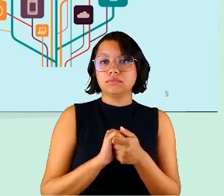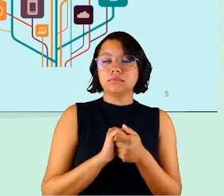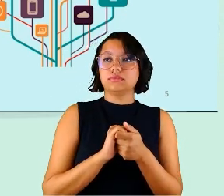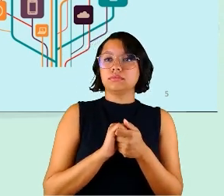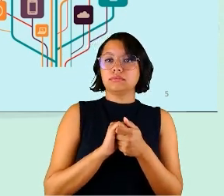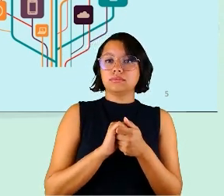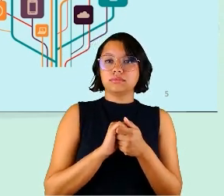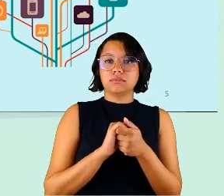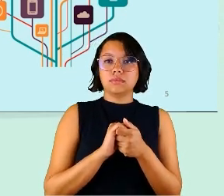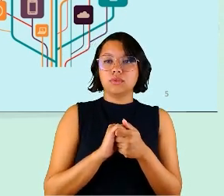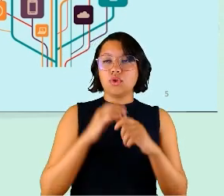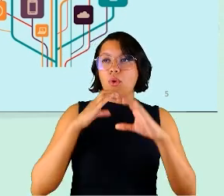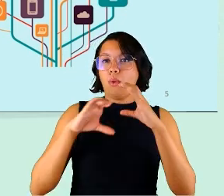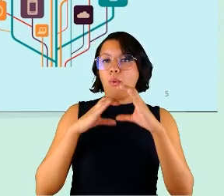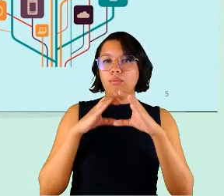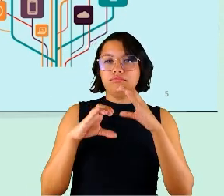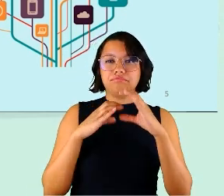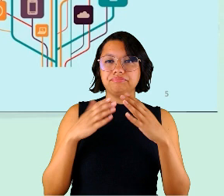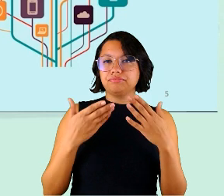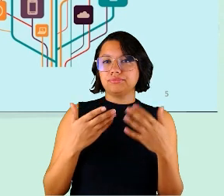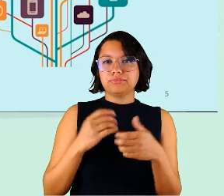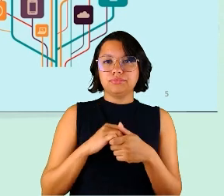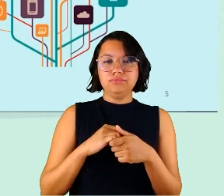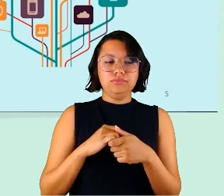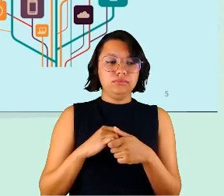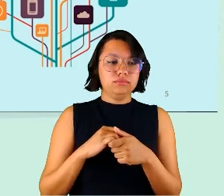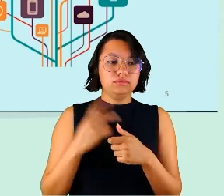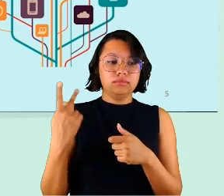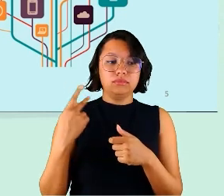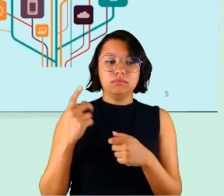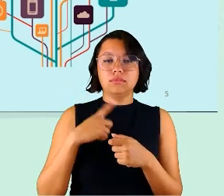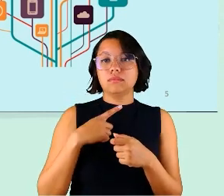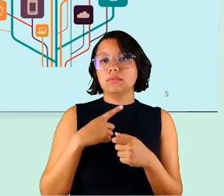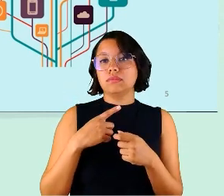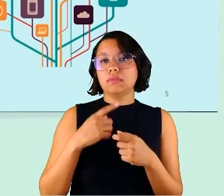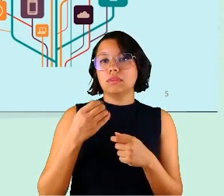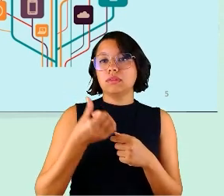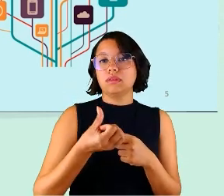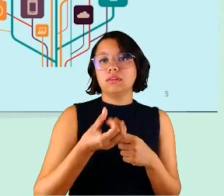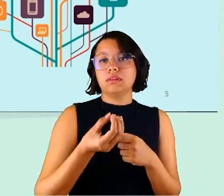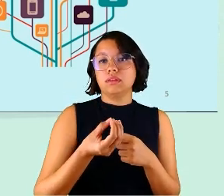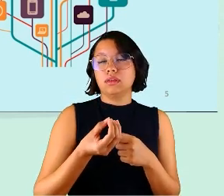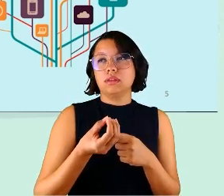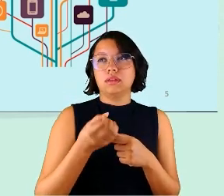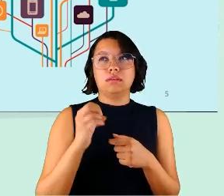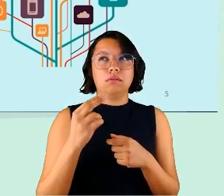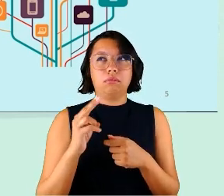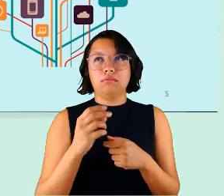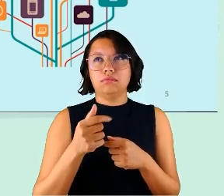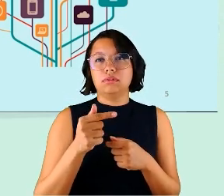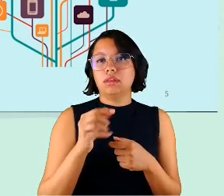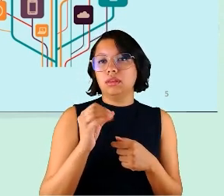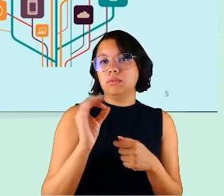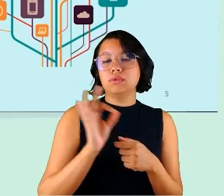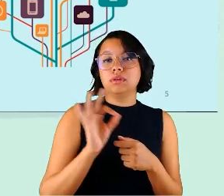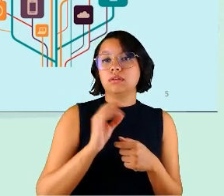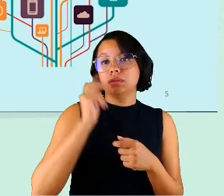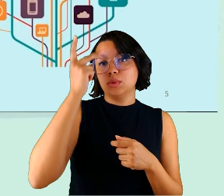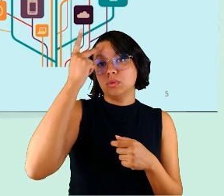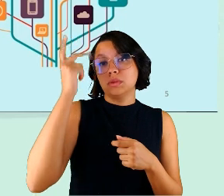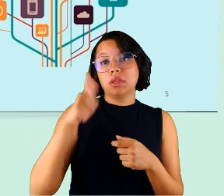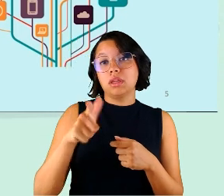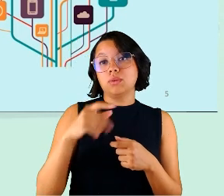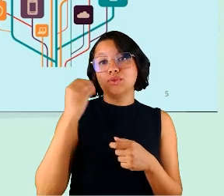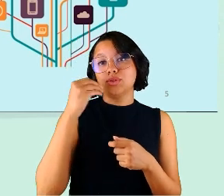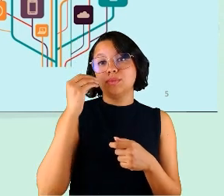de mediação de comunicação, né, e a gente tinha em torno de 60% a 70% das pessoas que